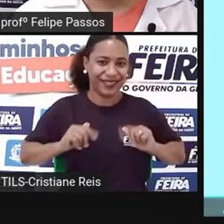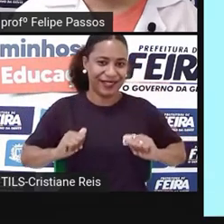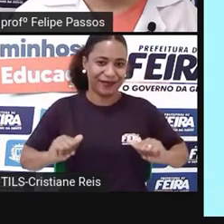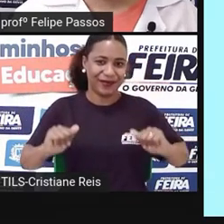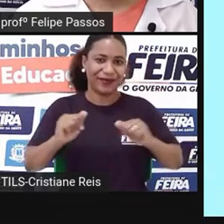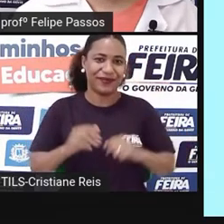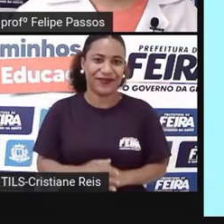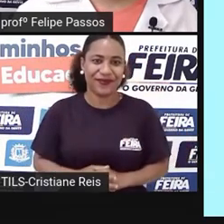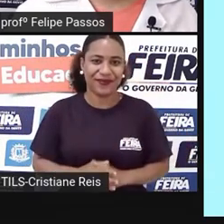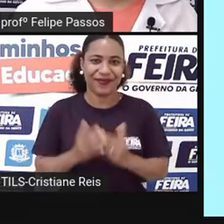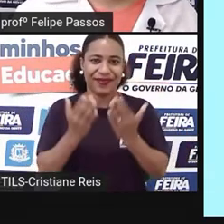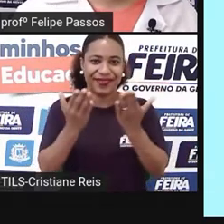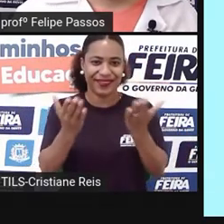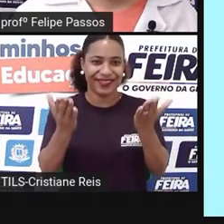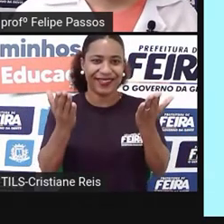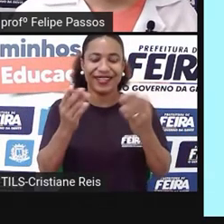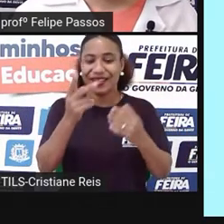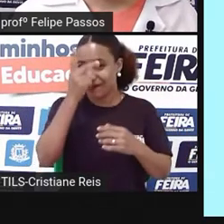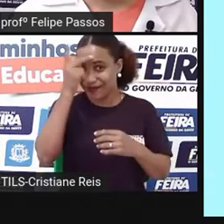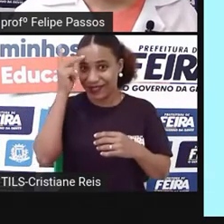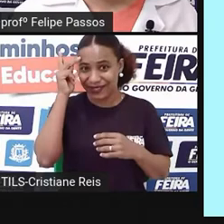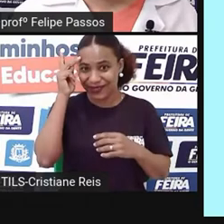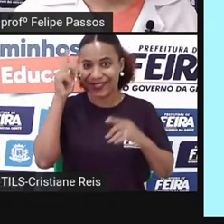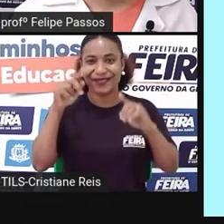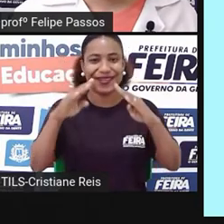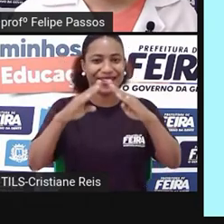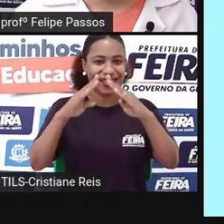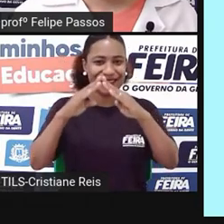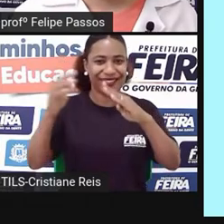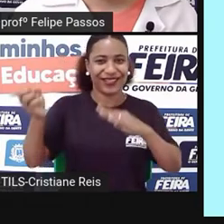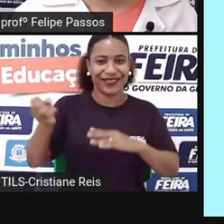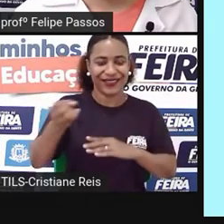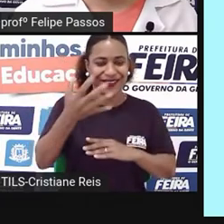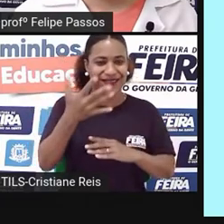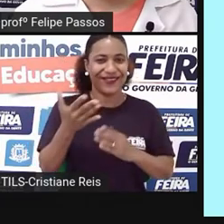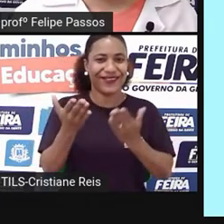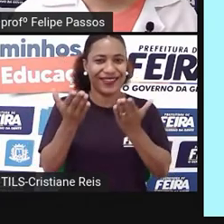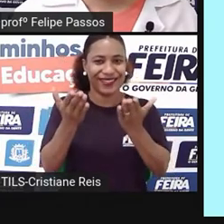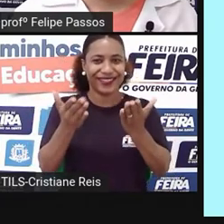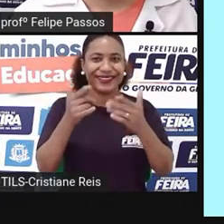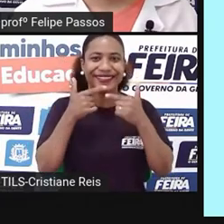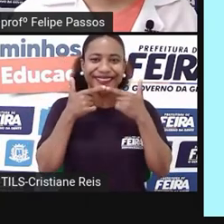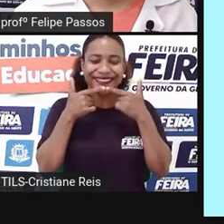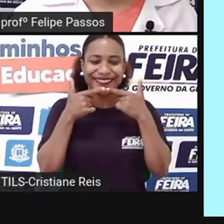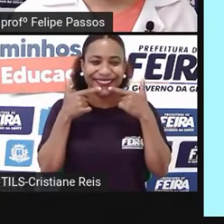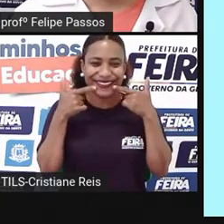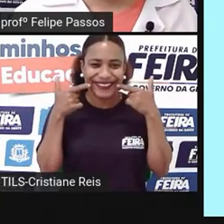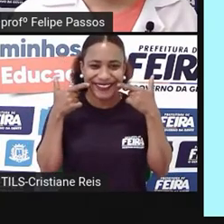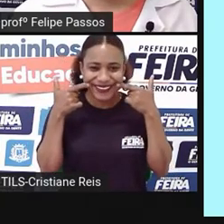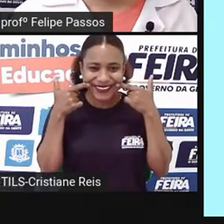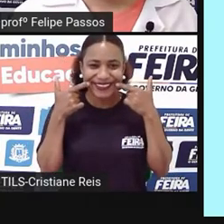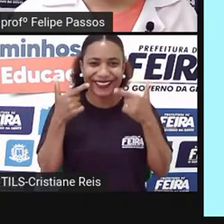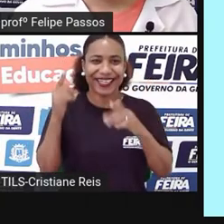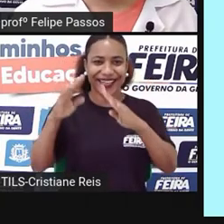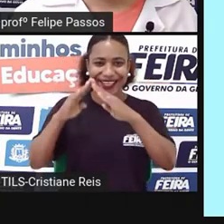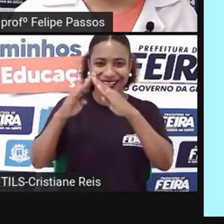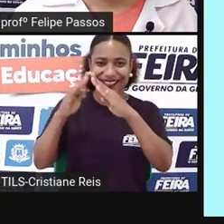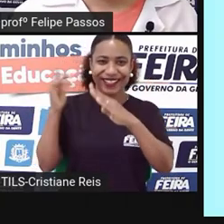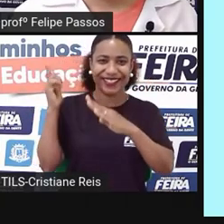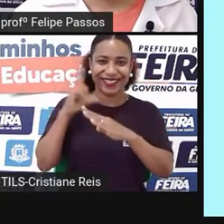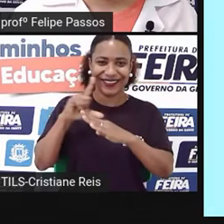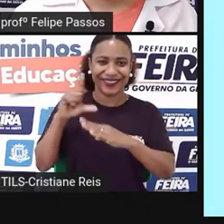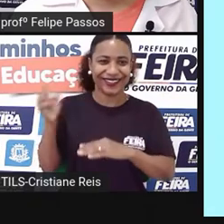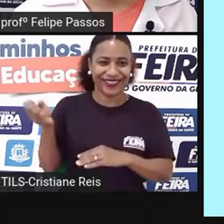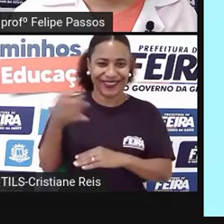E aí é uma outra pessoa que também ganhou uma casa nova lá na comunidade e eu adoro esse sorriso dela. Aí eu postei nessa